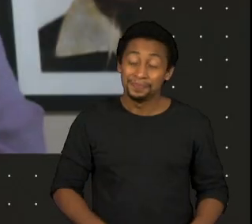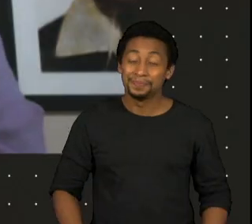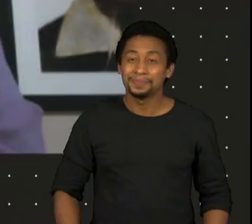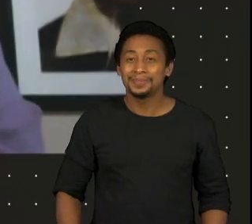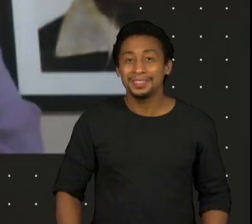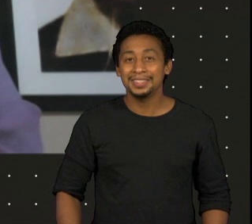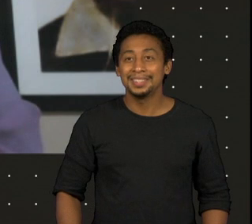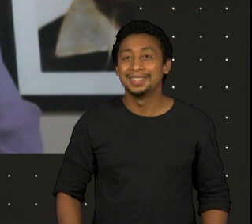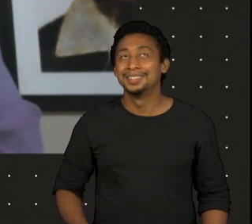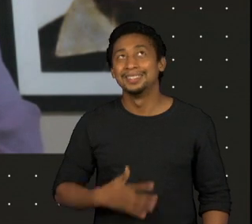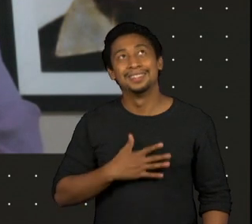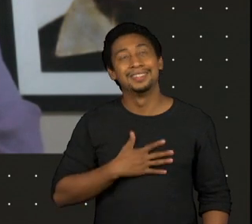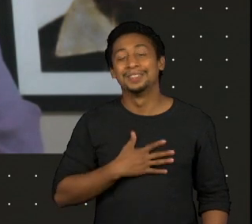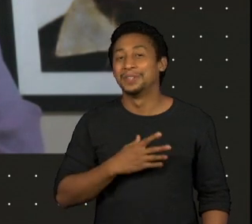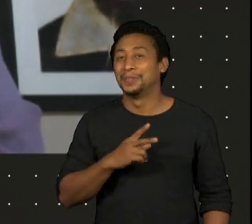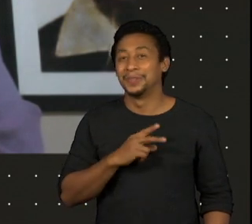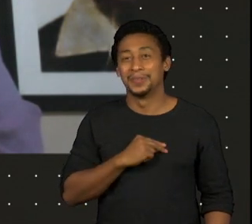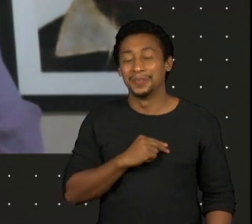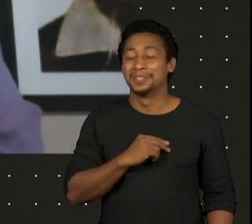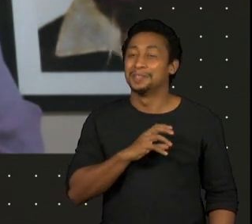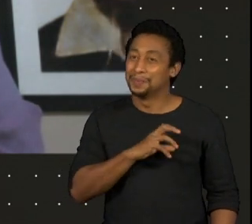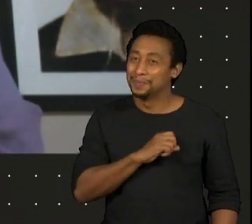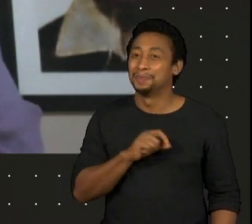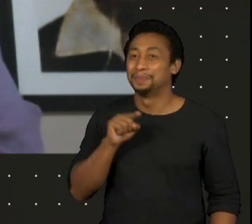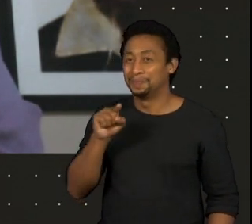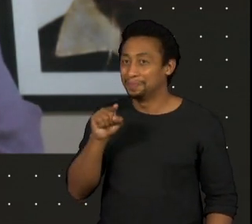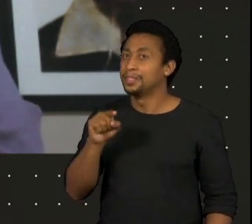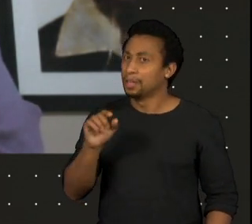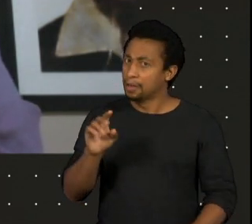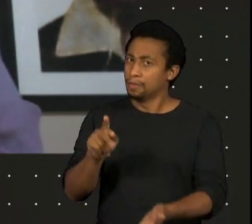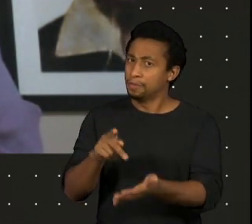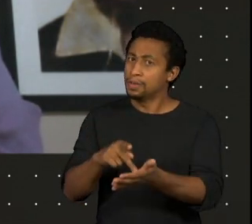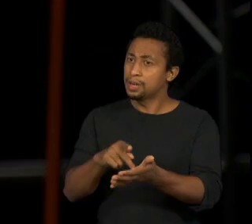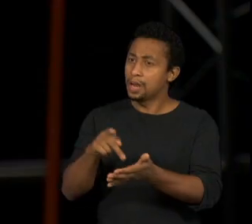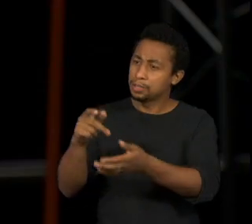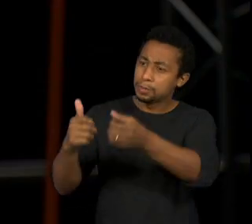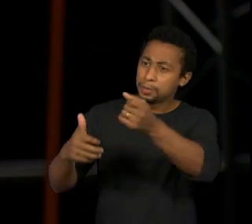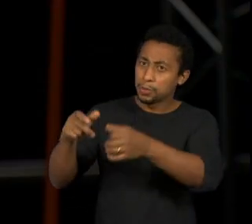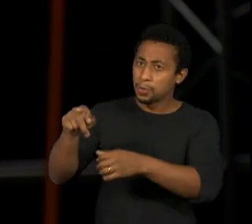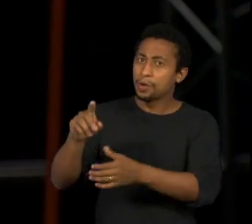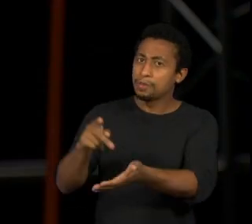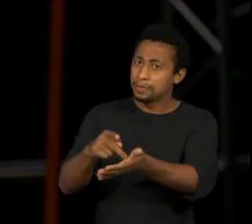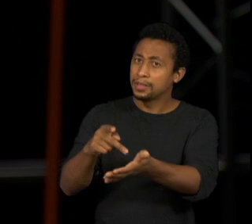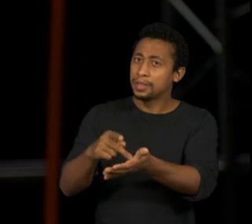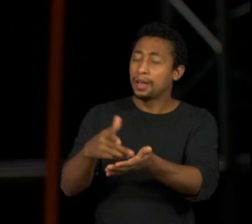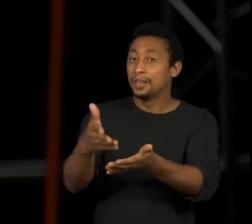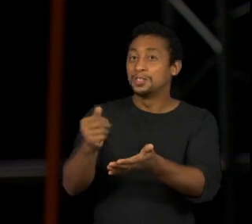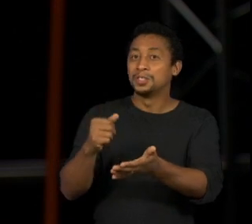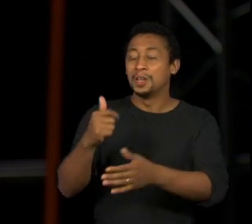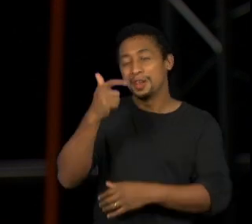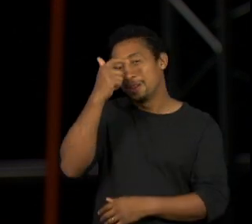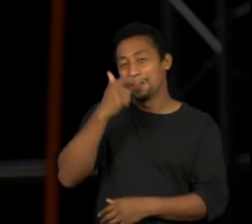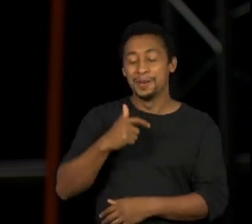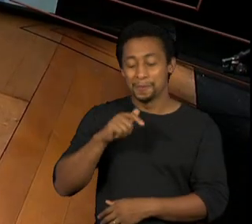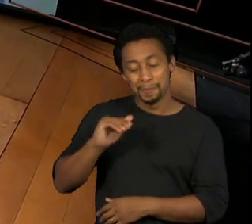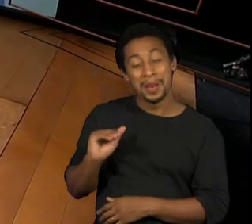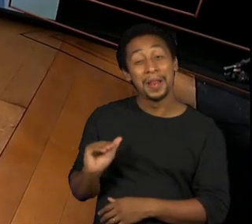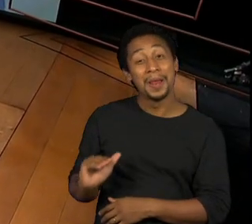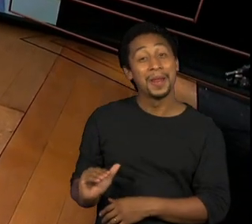O Lá já é muito, muito querido. E é verdade isso. Ele, ele, eu era realmente moleque, né?